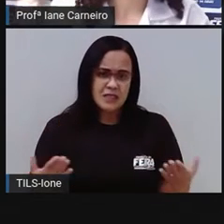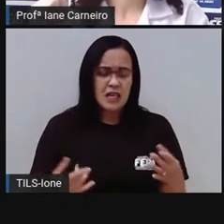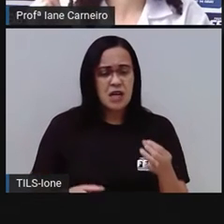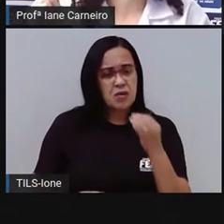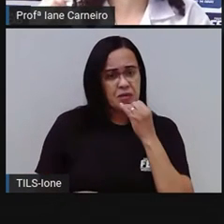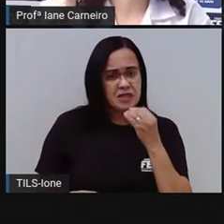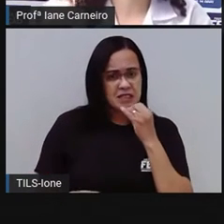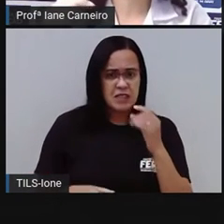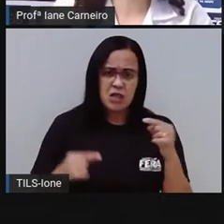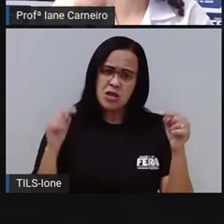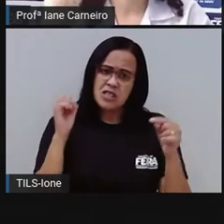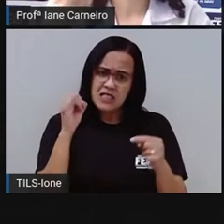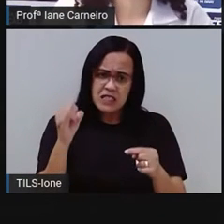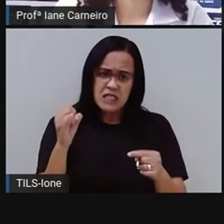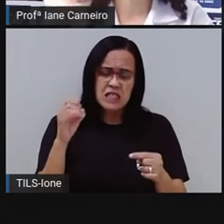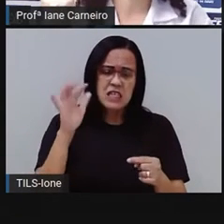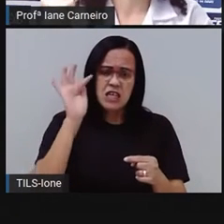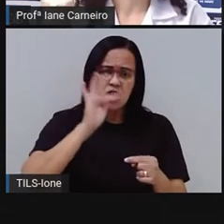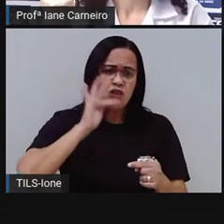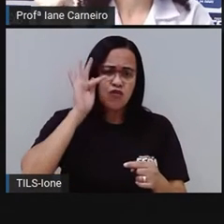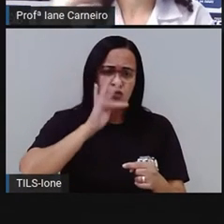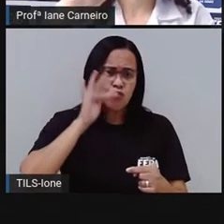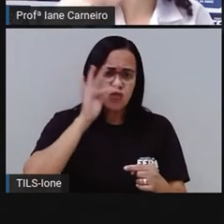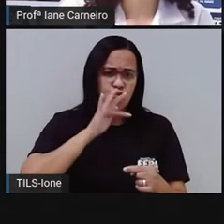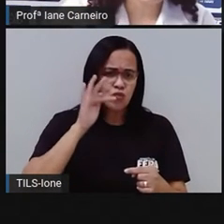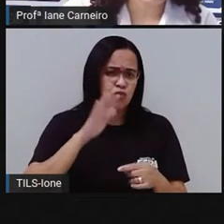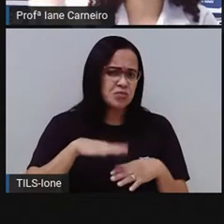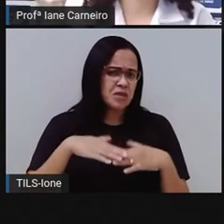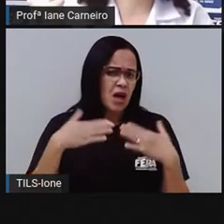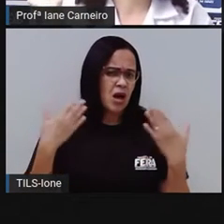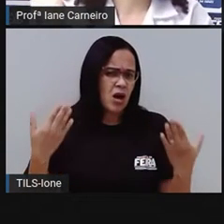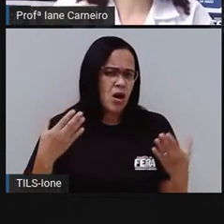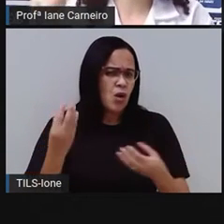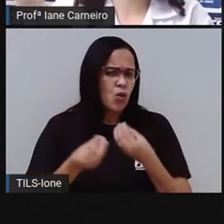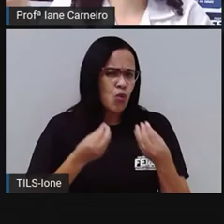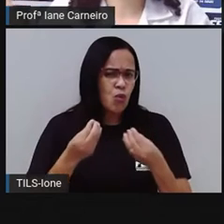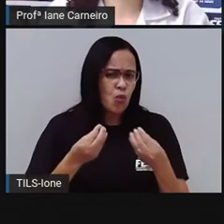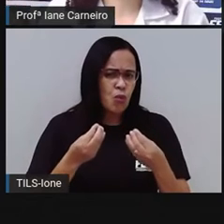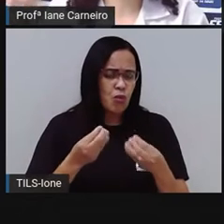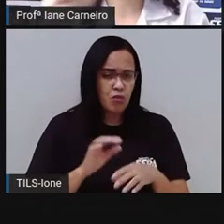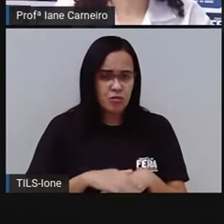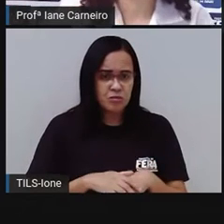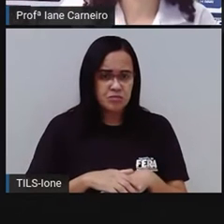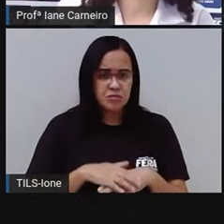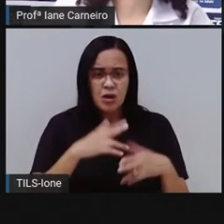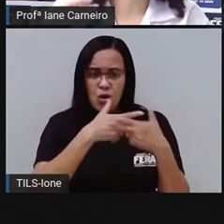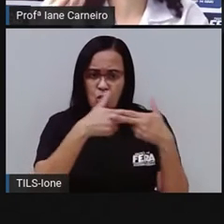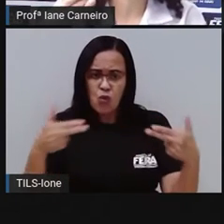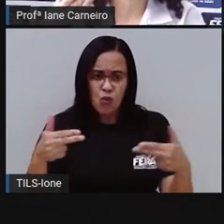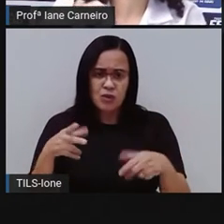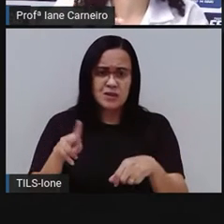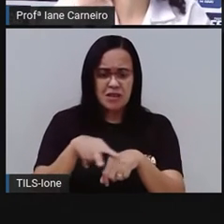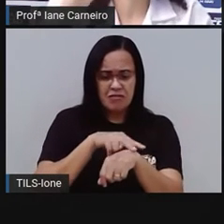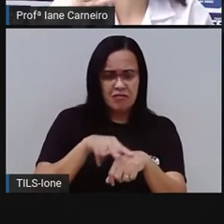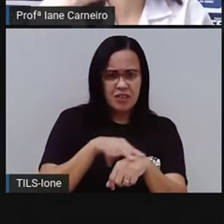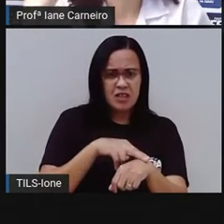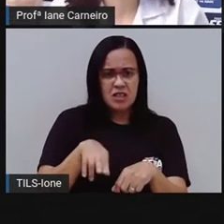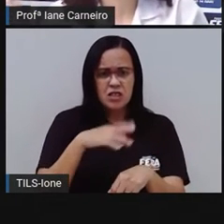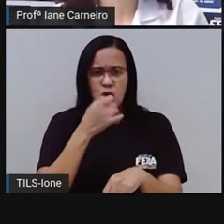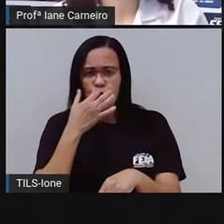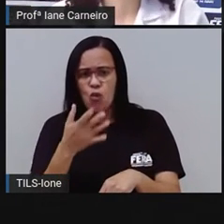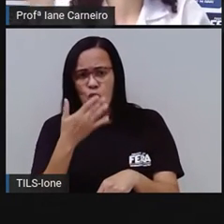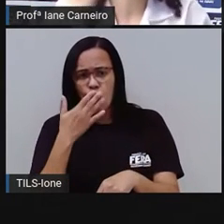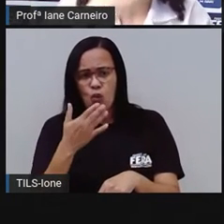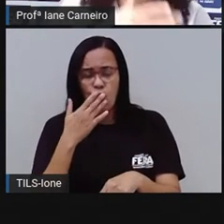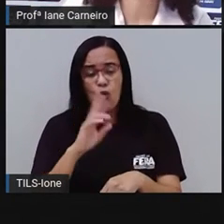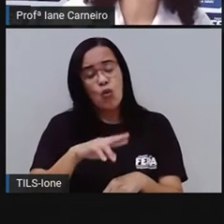objetos, né? Quando falasse é laranja, né? É verde, é preto. A gente não poderia dizer outras